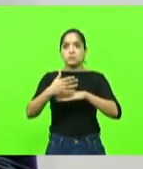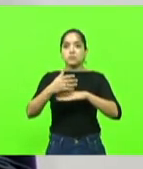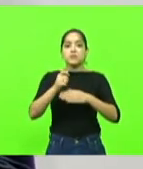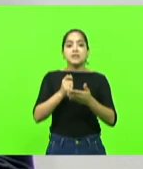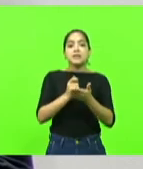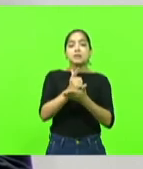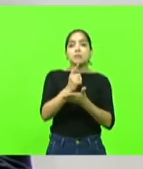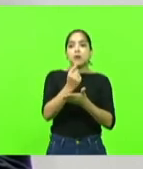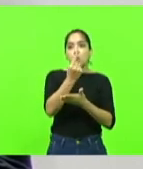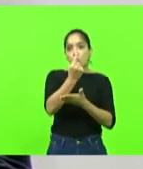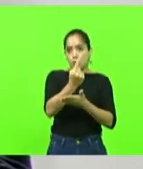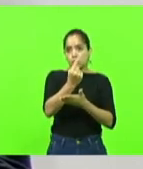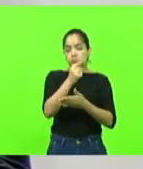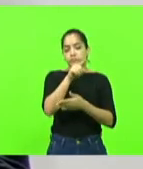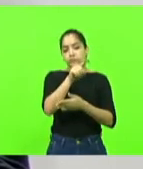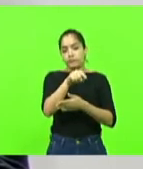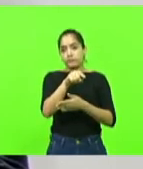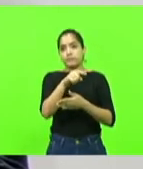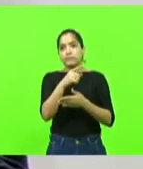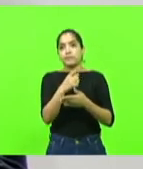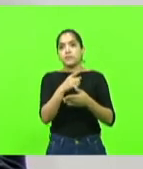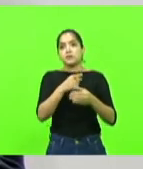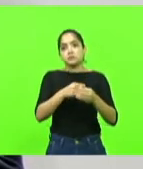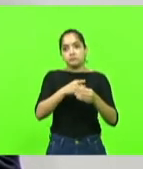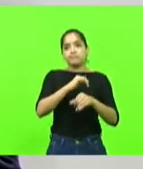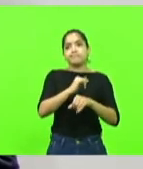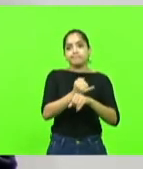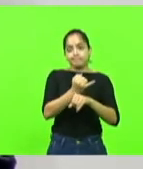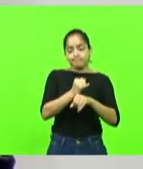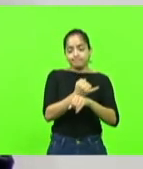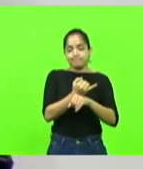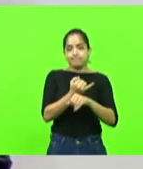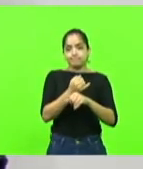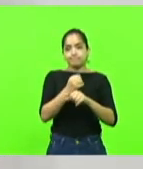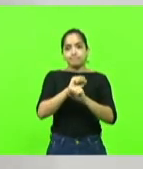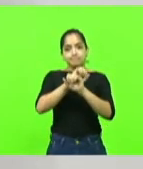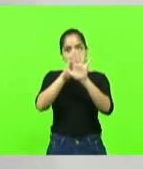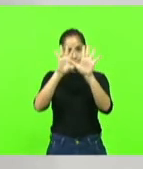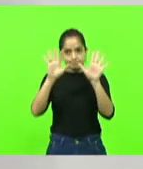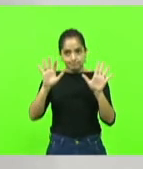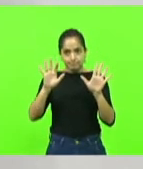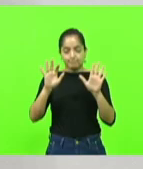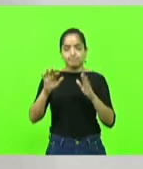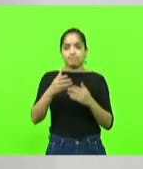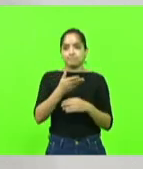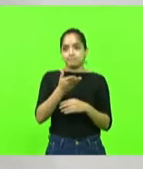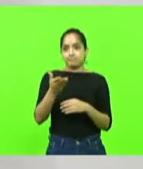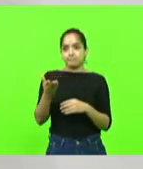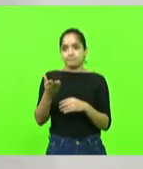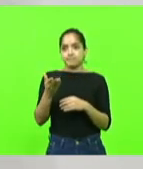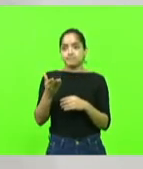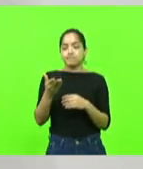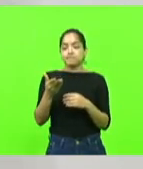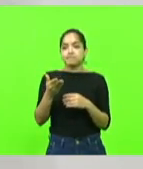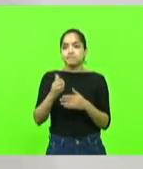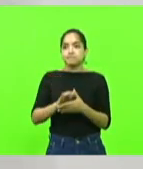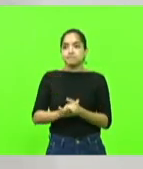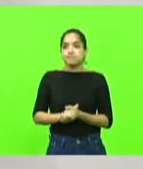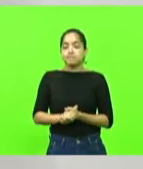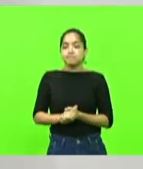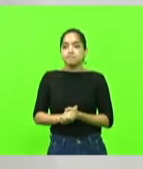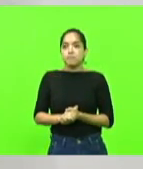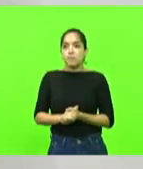Joinville, que fique claro isso para as pessoas, que fique muito claro isso,